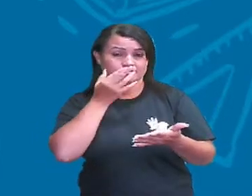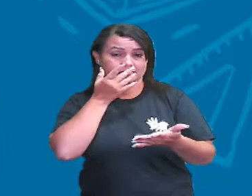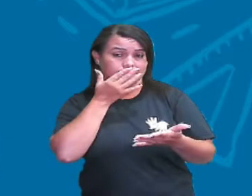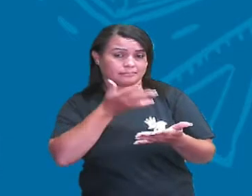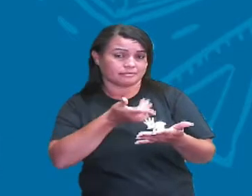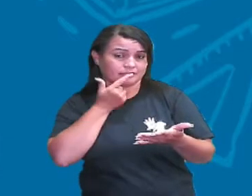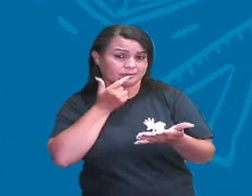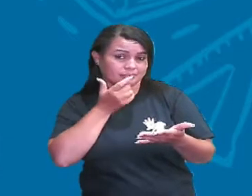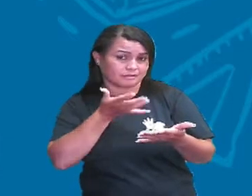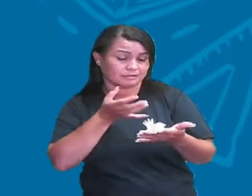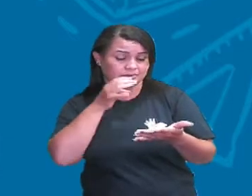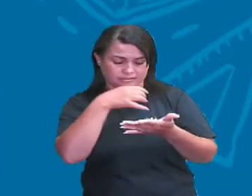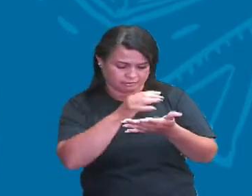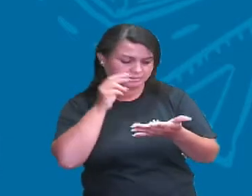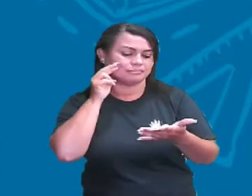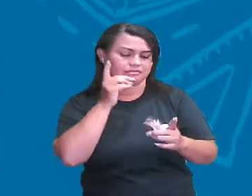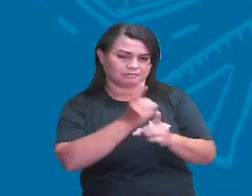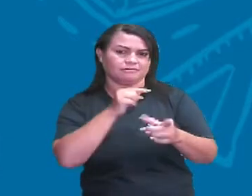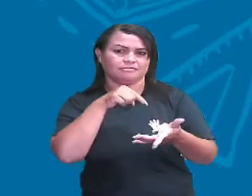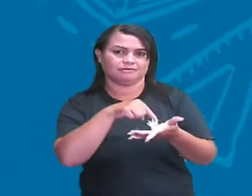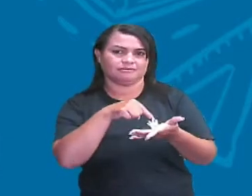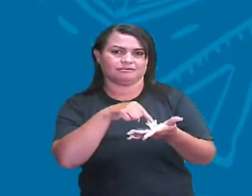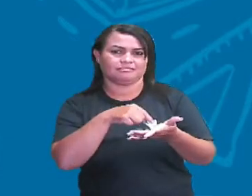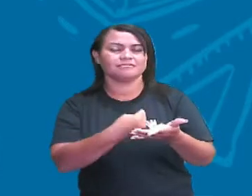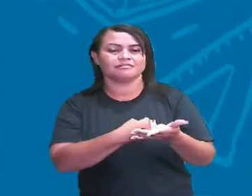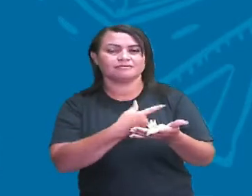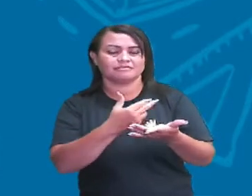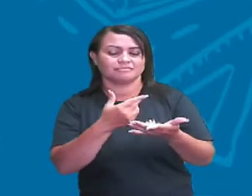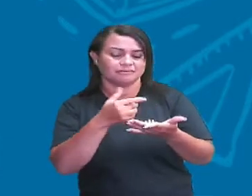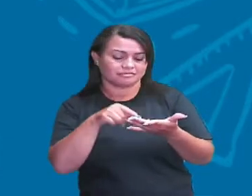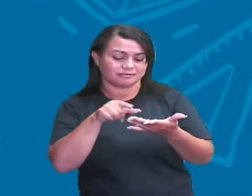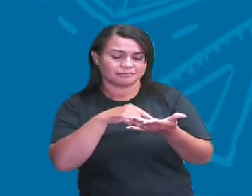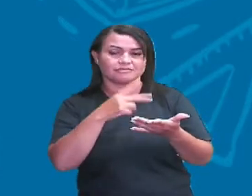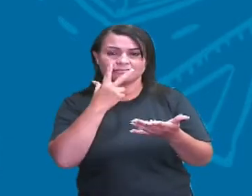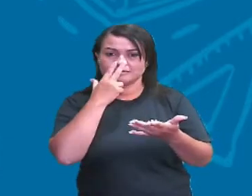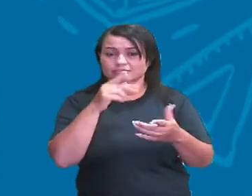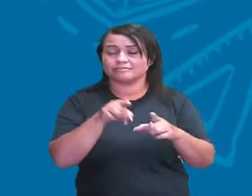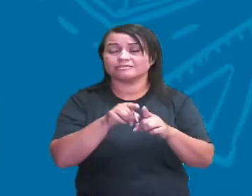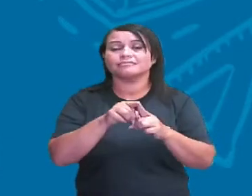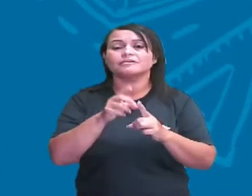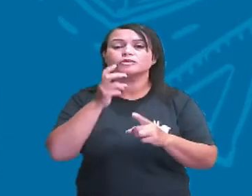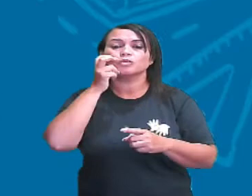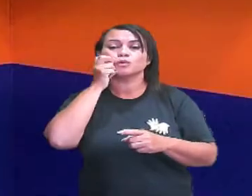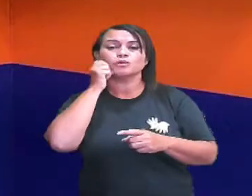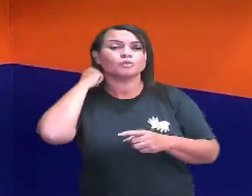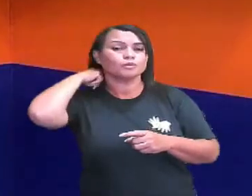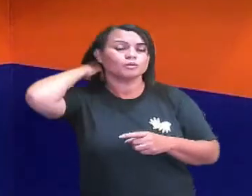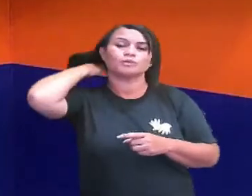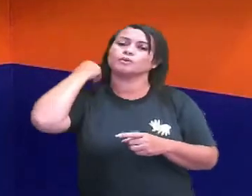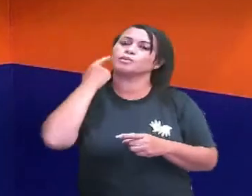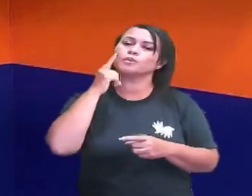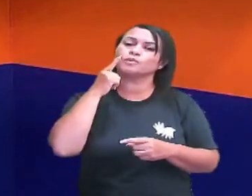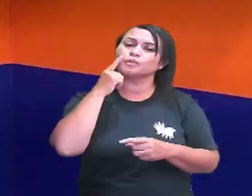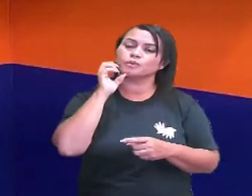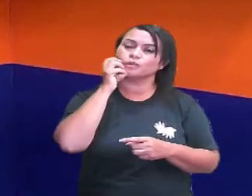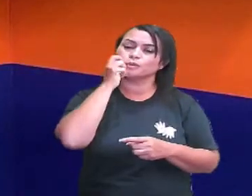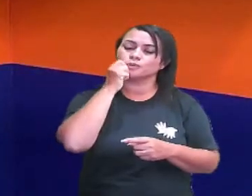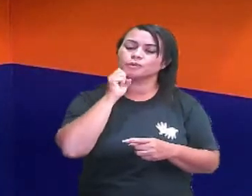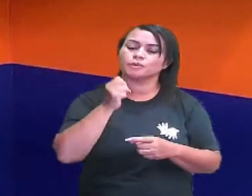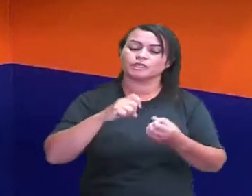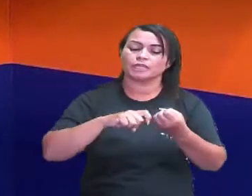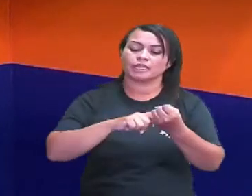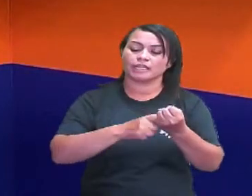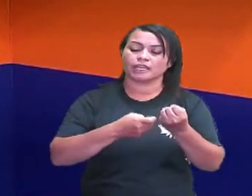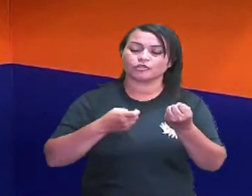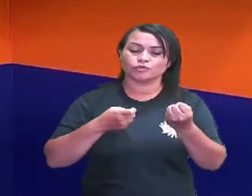Ou também acontece, por exemplo, em suspensões, como em um suco de caju, que você pode mexer e ver o suco homogêneo, mas, após